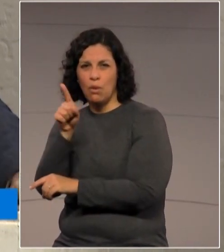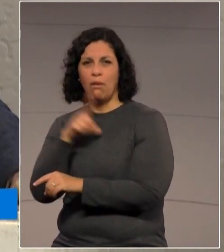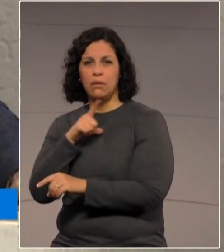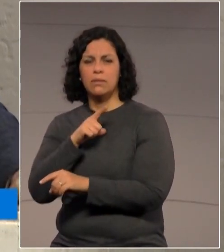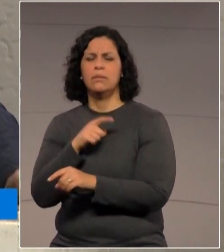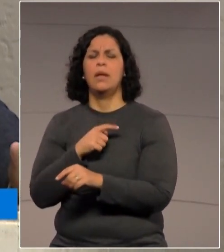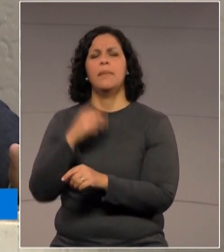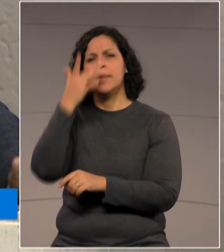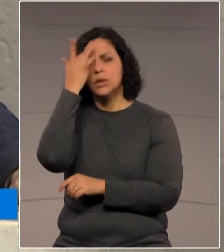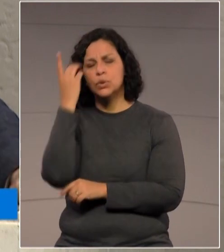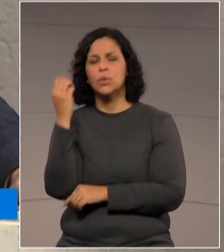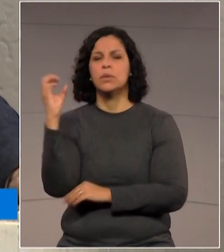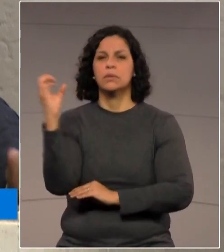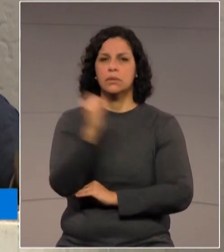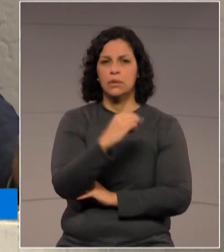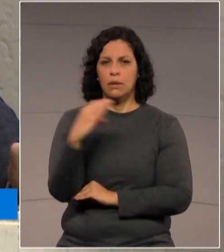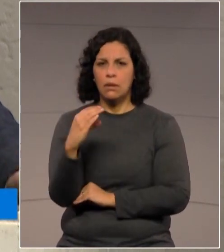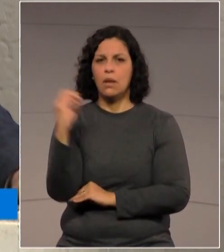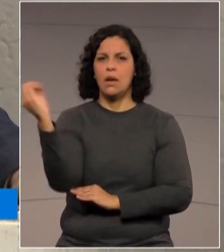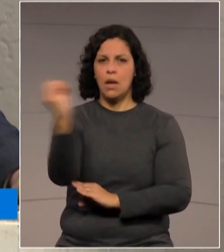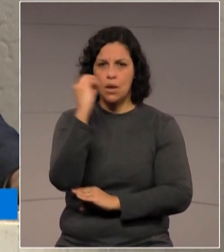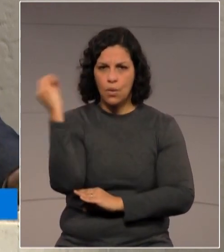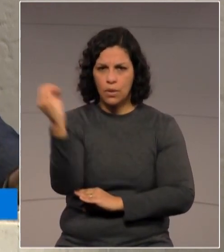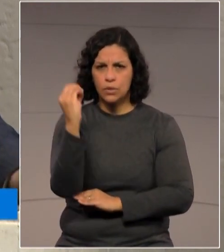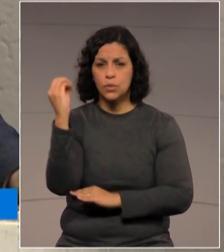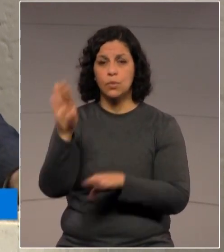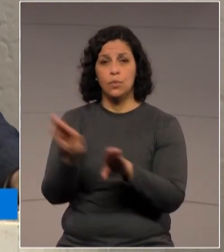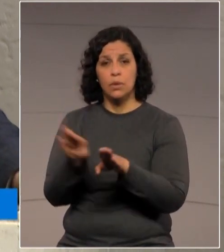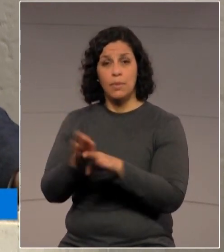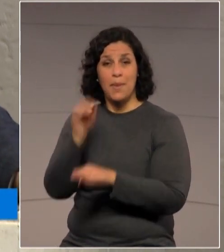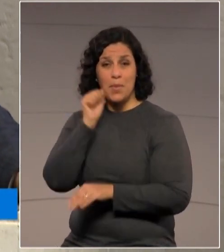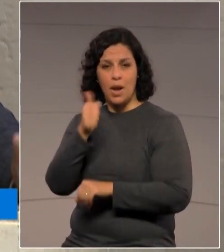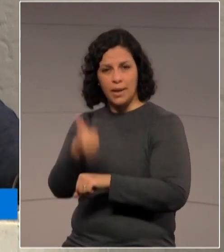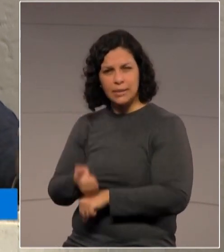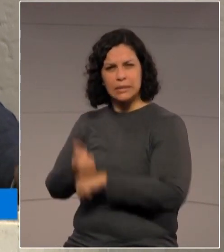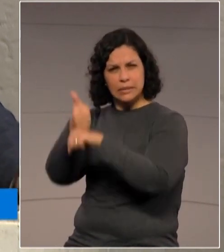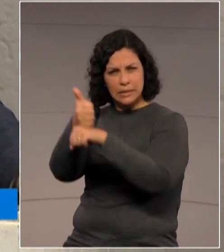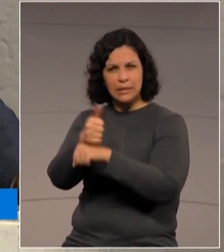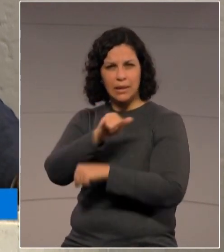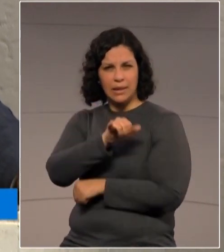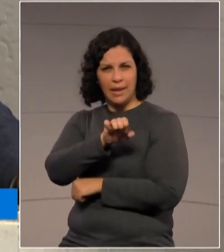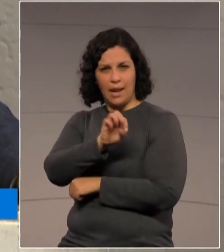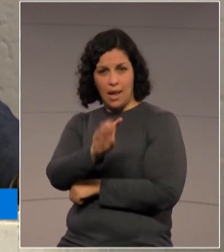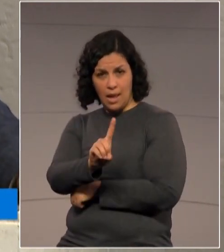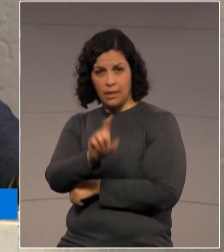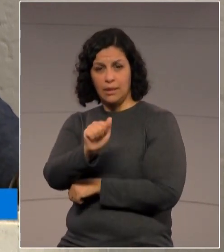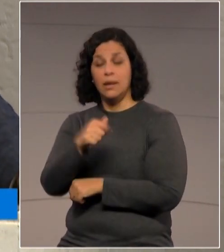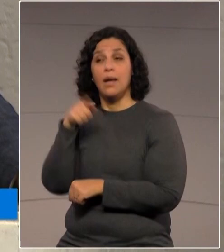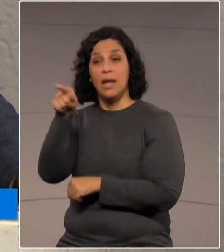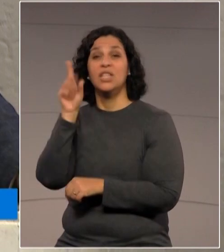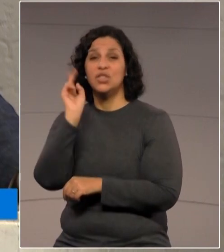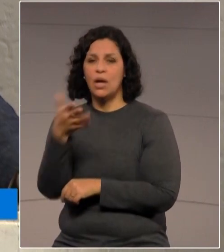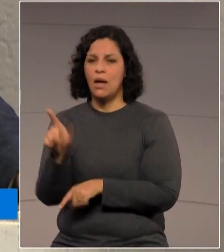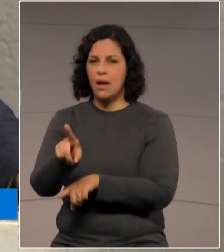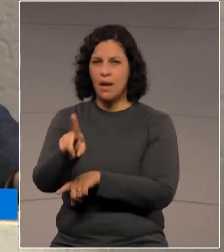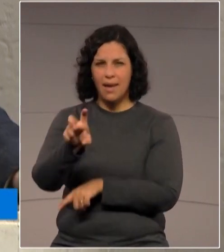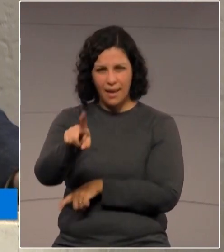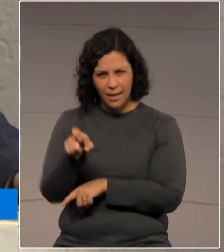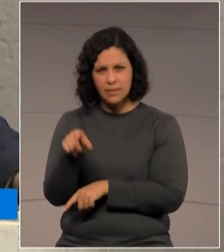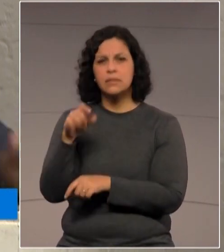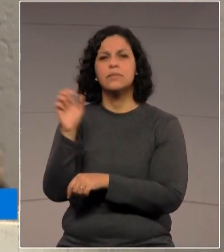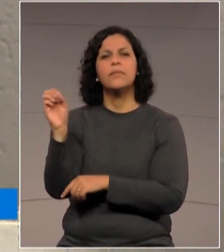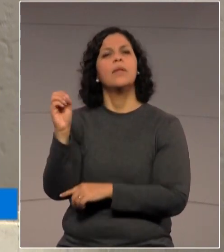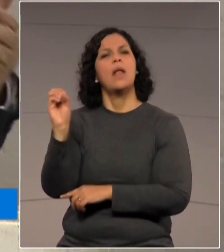de Santa Catarina, do Rio Grande do Sul, da nossa presidente, Aida Crúcios, que já foi governadora do Rio Grande, e a gente,